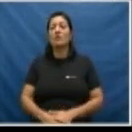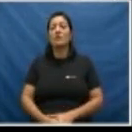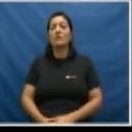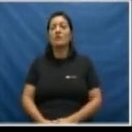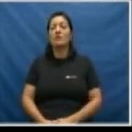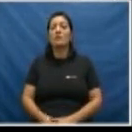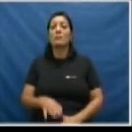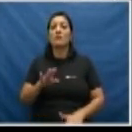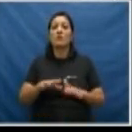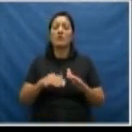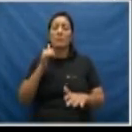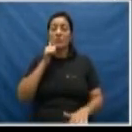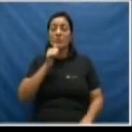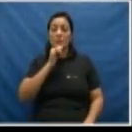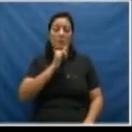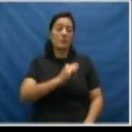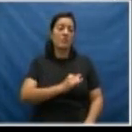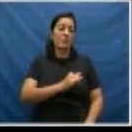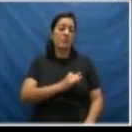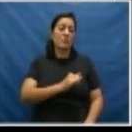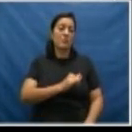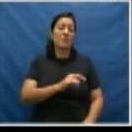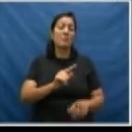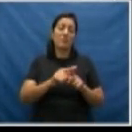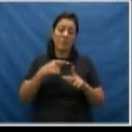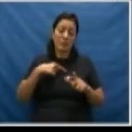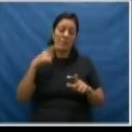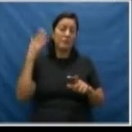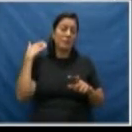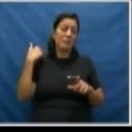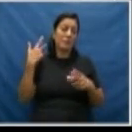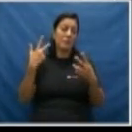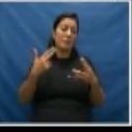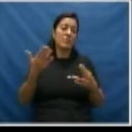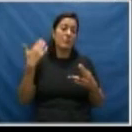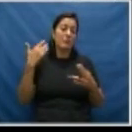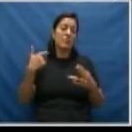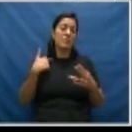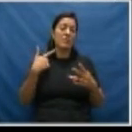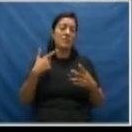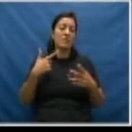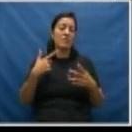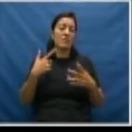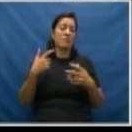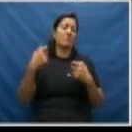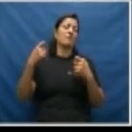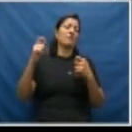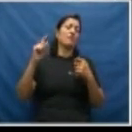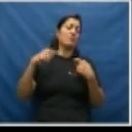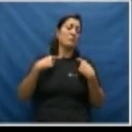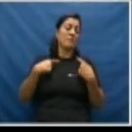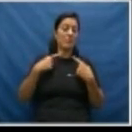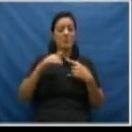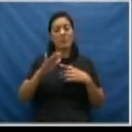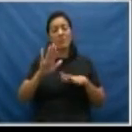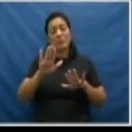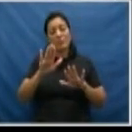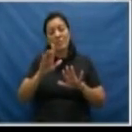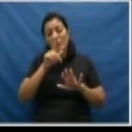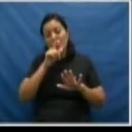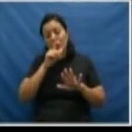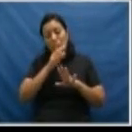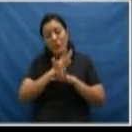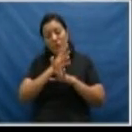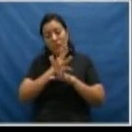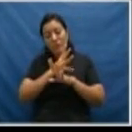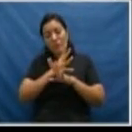E muitas vezes a mãe também passou por uma situação de violência ou de dominação e aconselha que a mulher aguente,